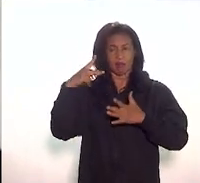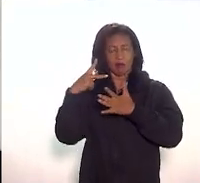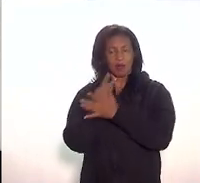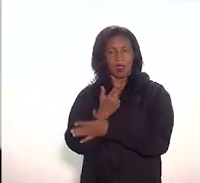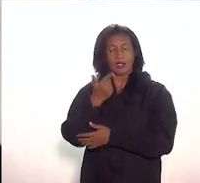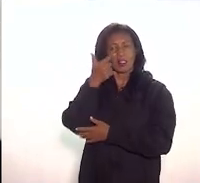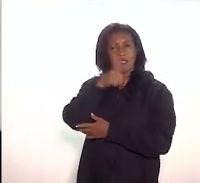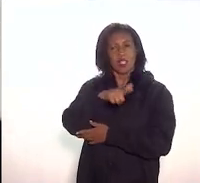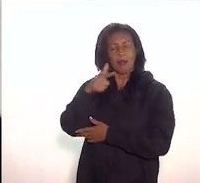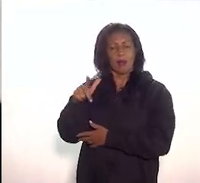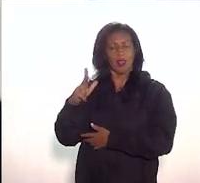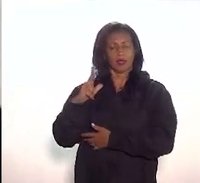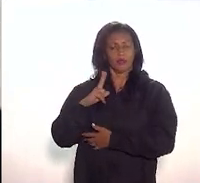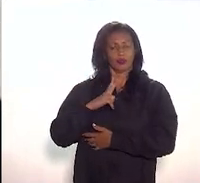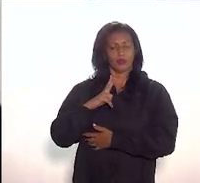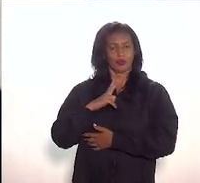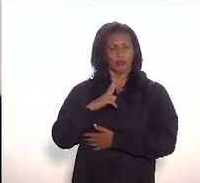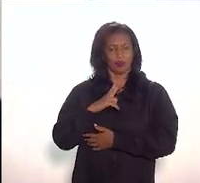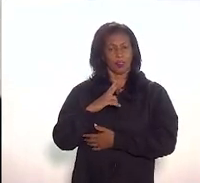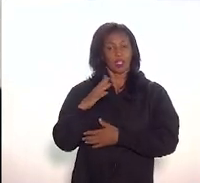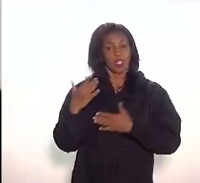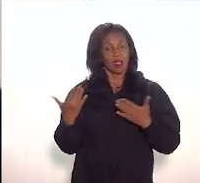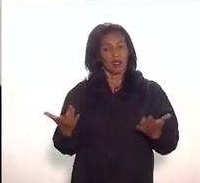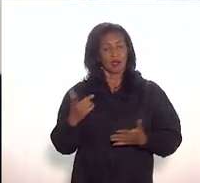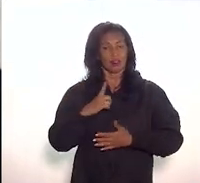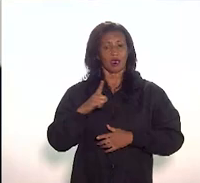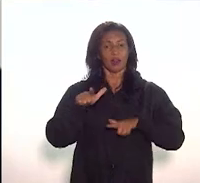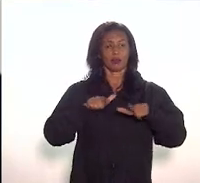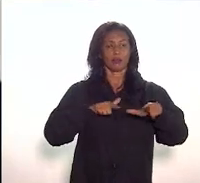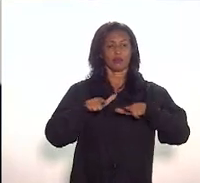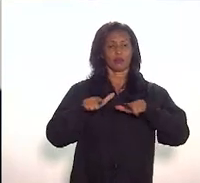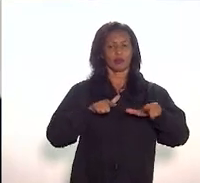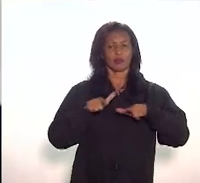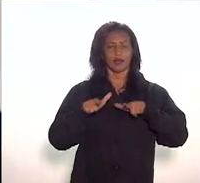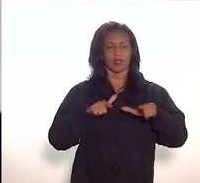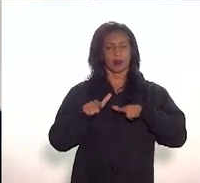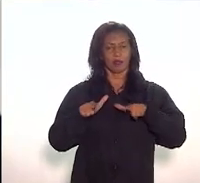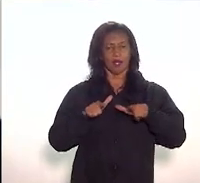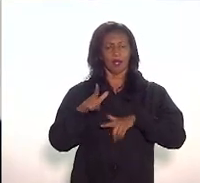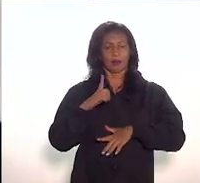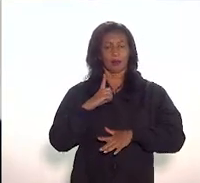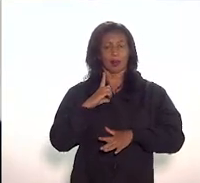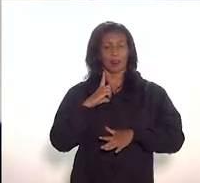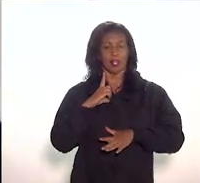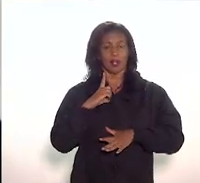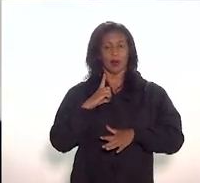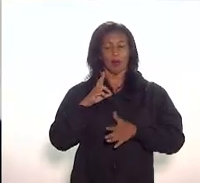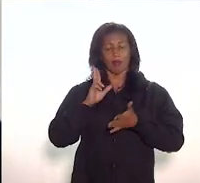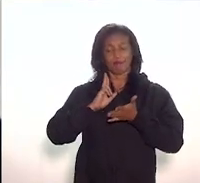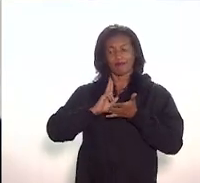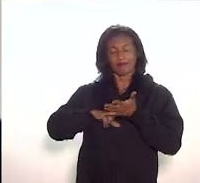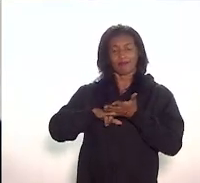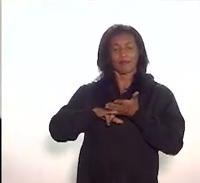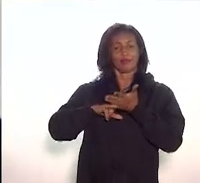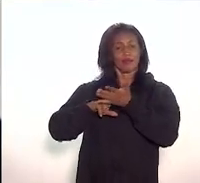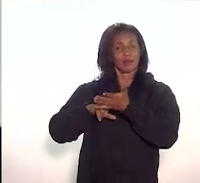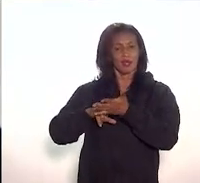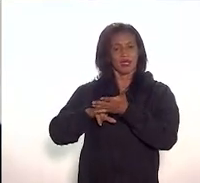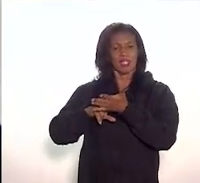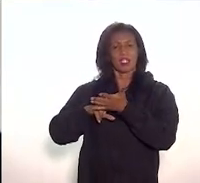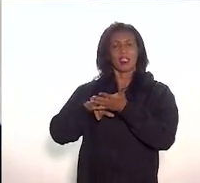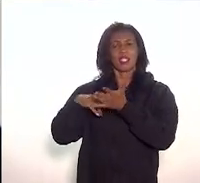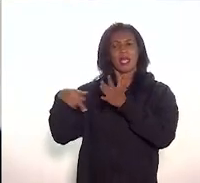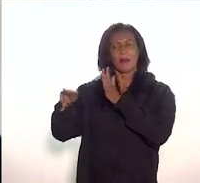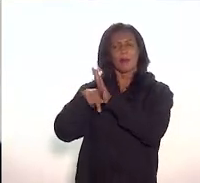tem as particularidades. E aí, há um trabalho, na verdade, feito para aí sim ter a declaração, o registro que aquilo é um